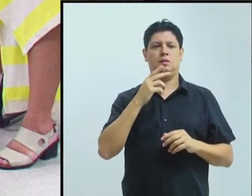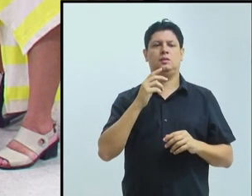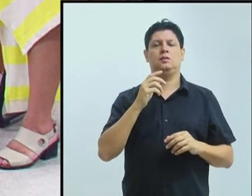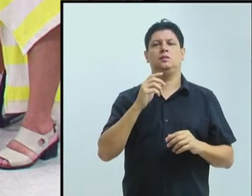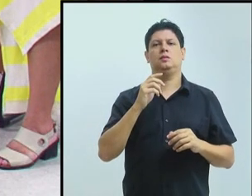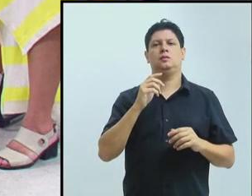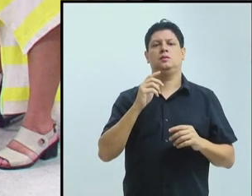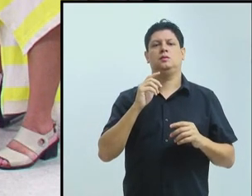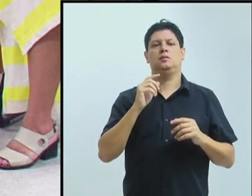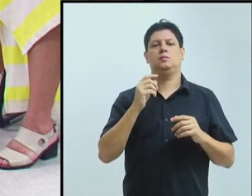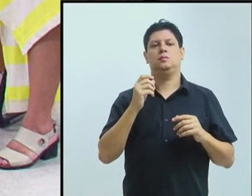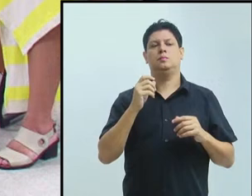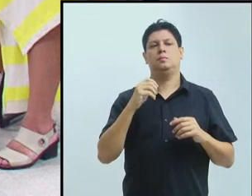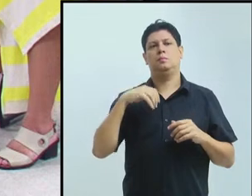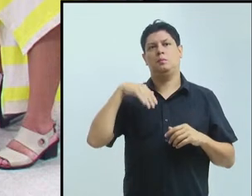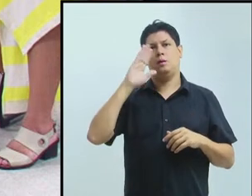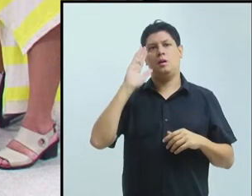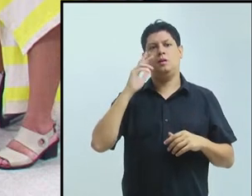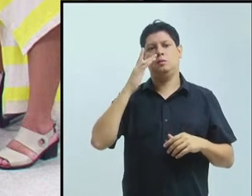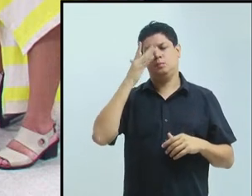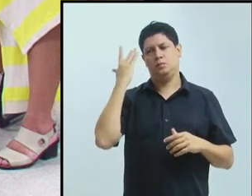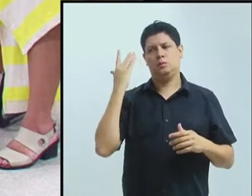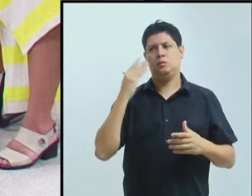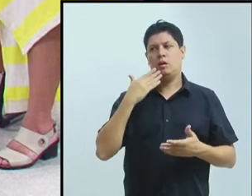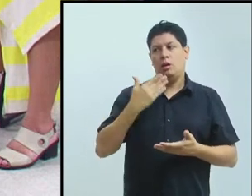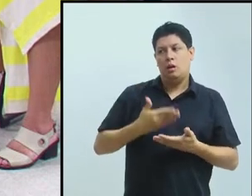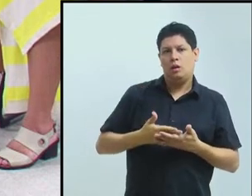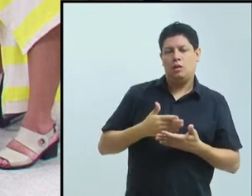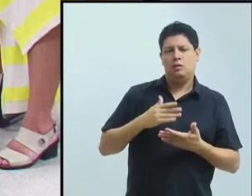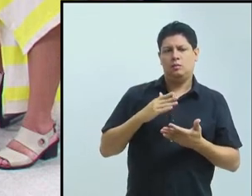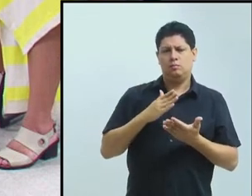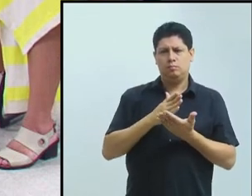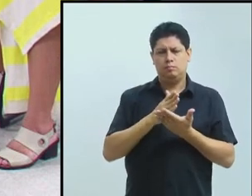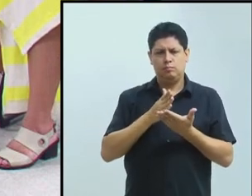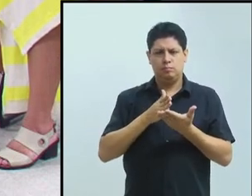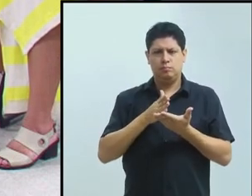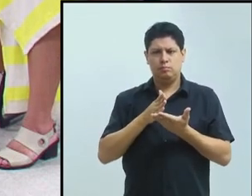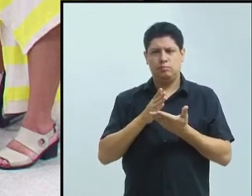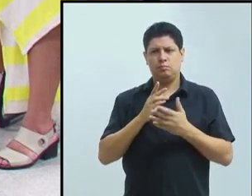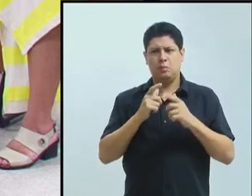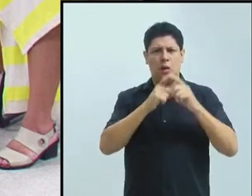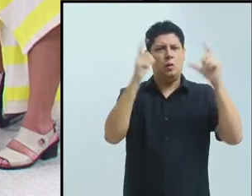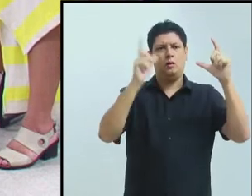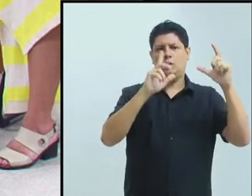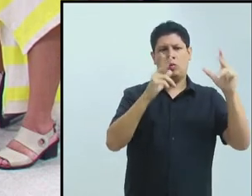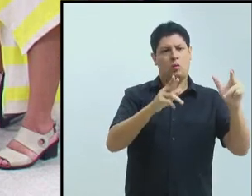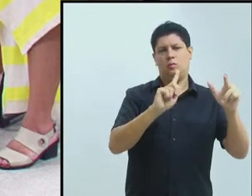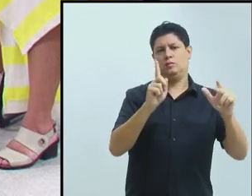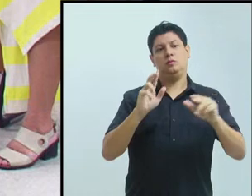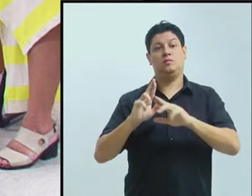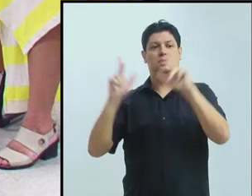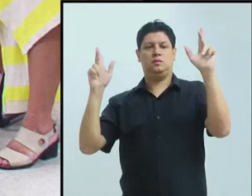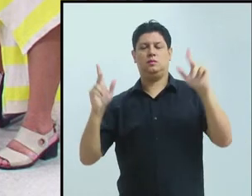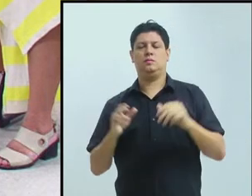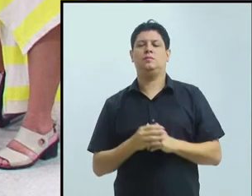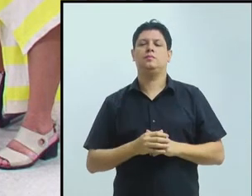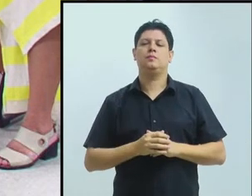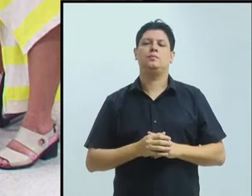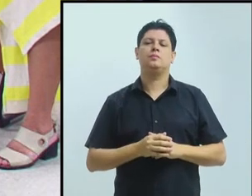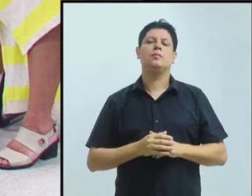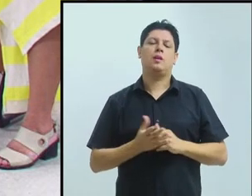Acho que é isso, na verdade. Eu tenho dois objetivos, acho que eu já falei os dois objetivos. Eu vou tocando o barco aqui para não me alongar muito.